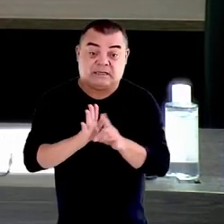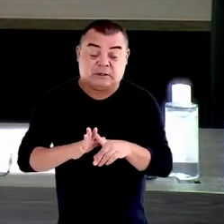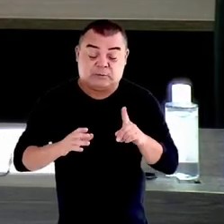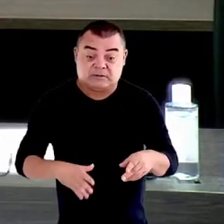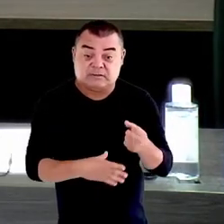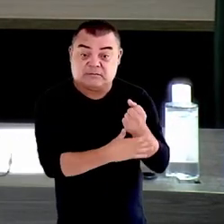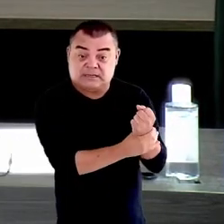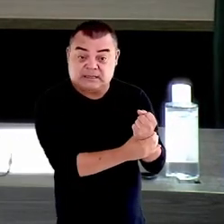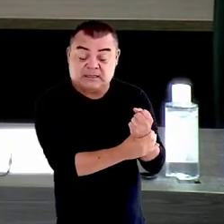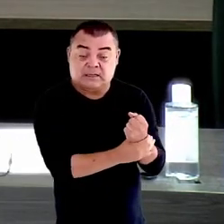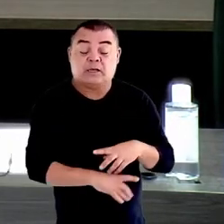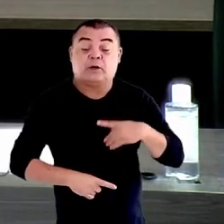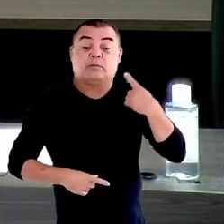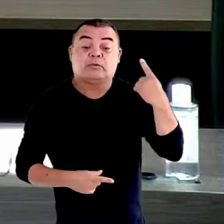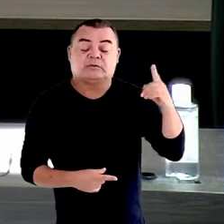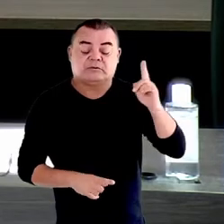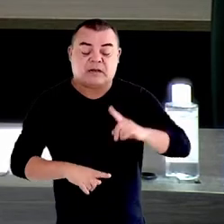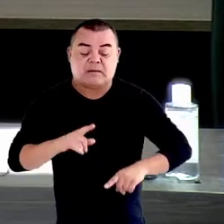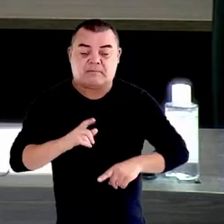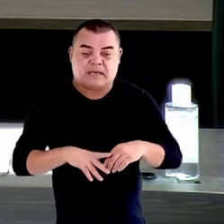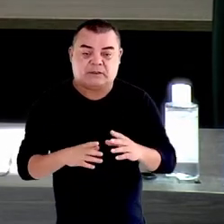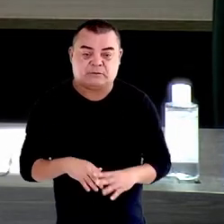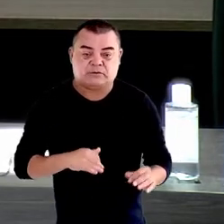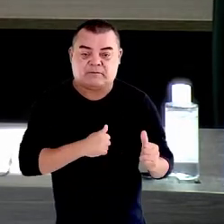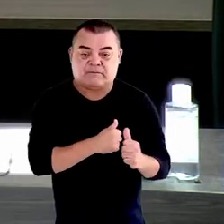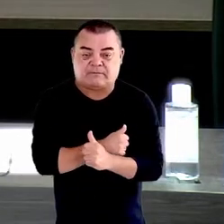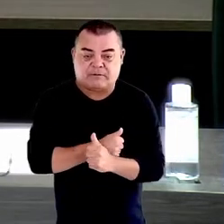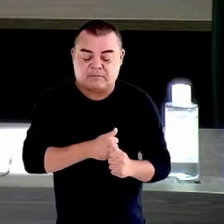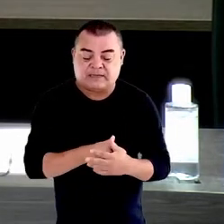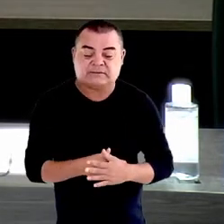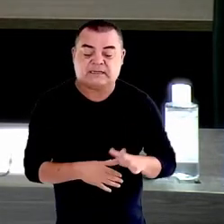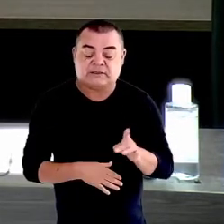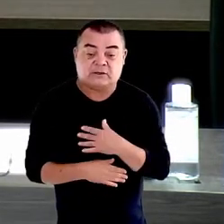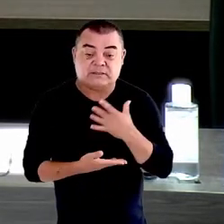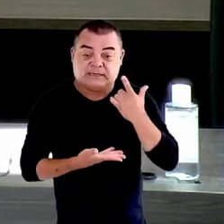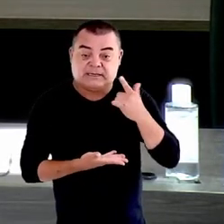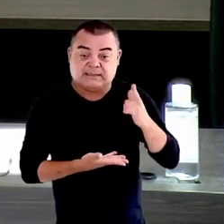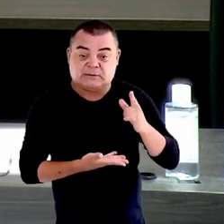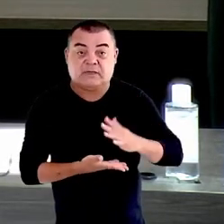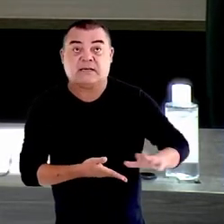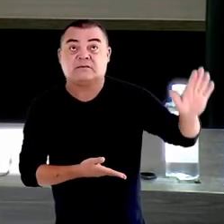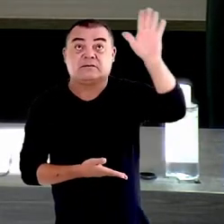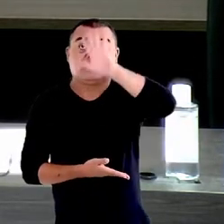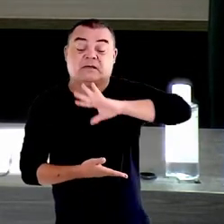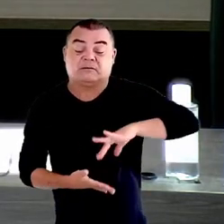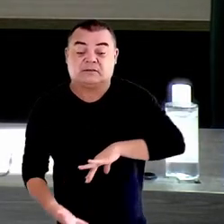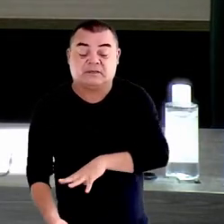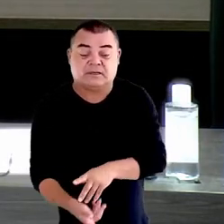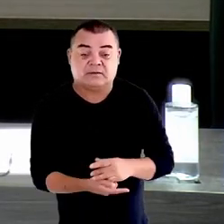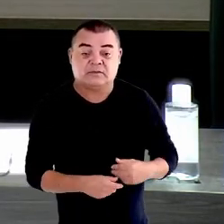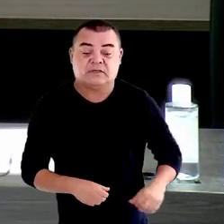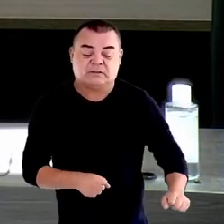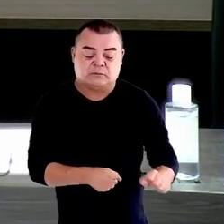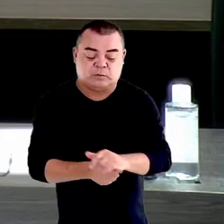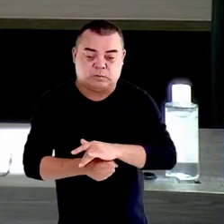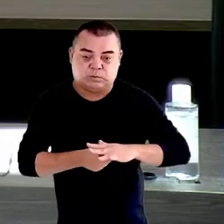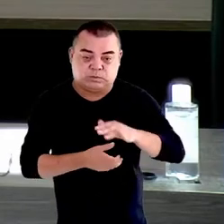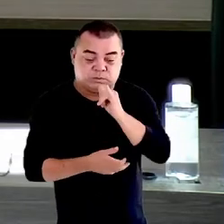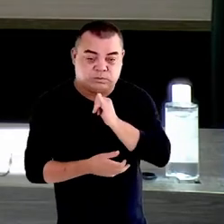elementos formais. A nossa literatura, nacional e internacional, é repleta de exemplos